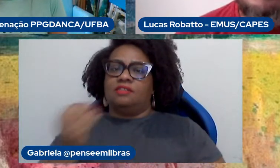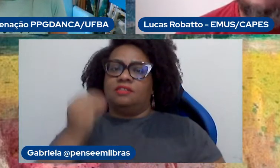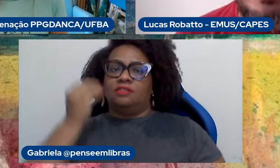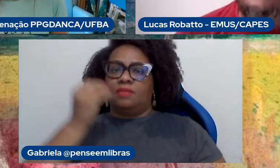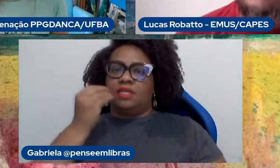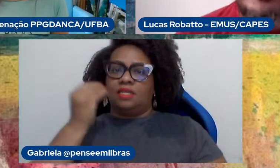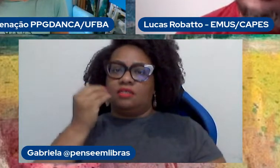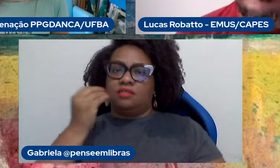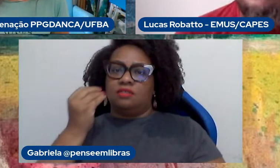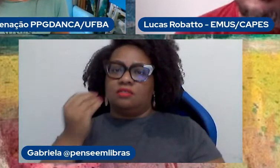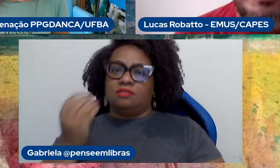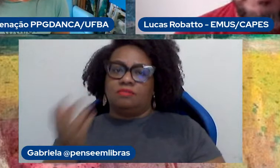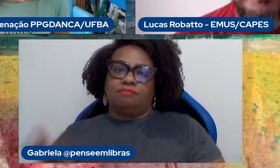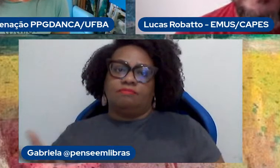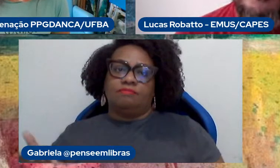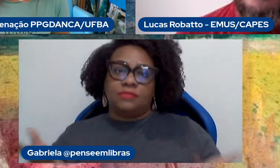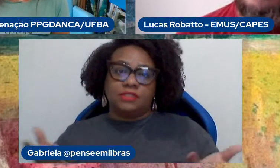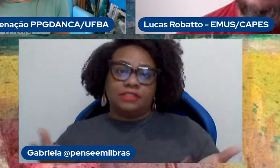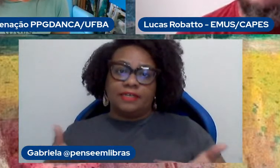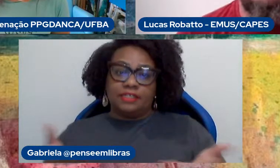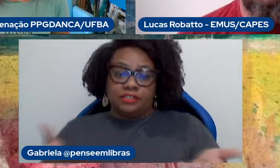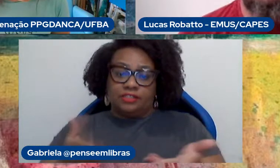Então, esse é o estado que nós estamos hoje.